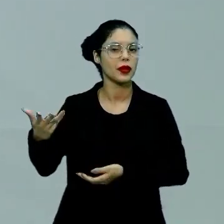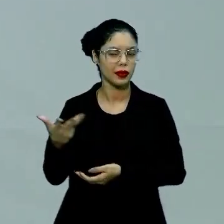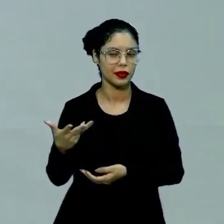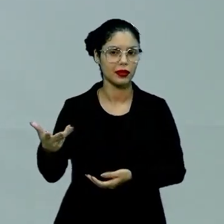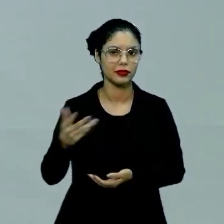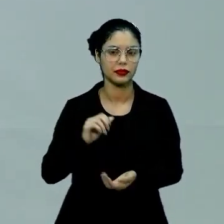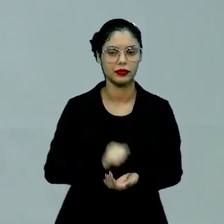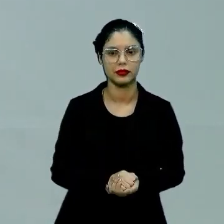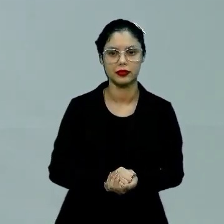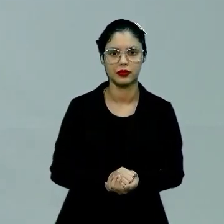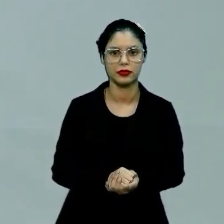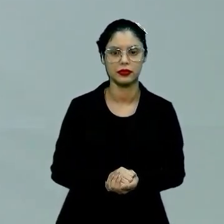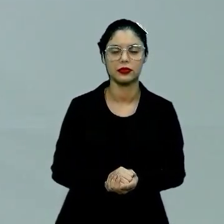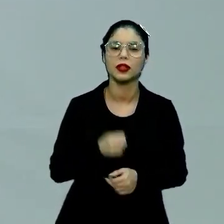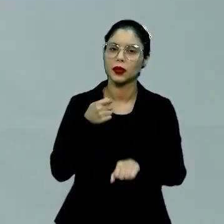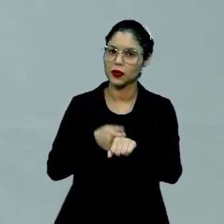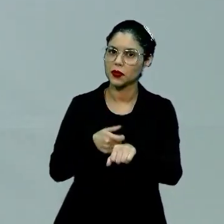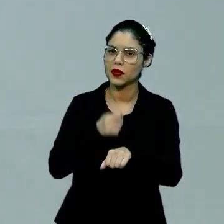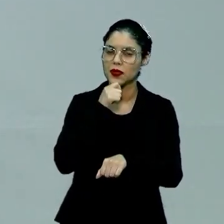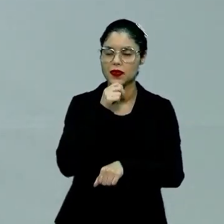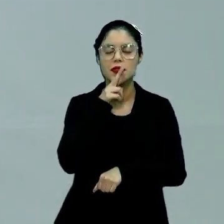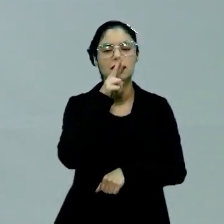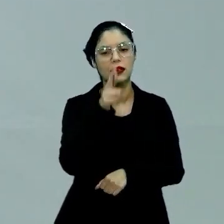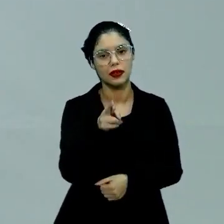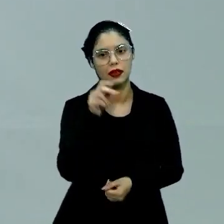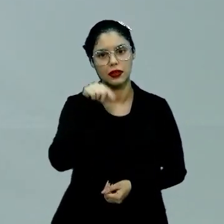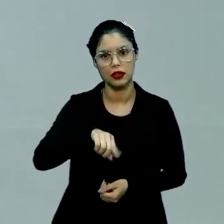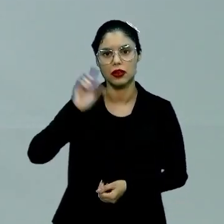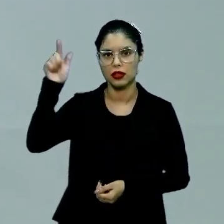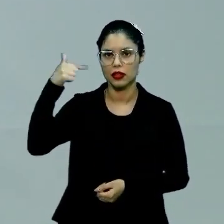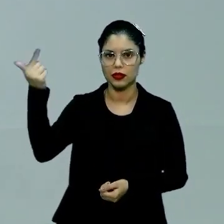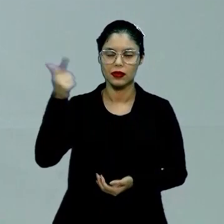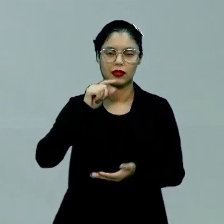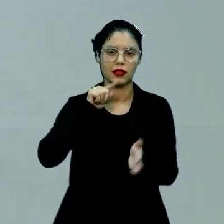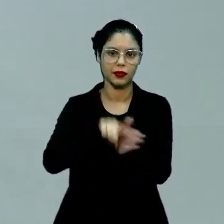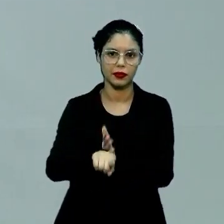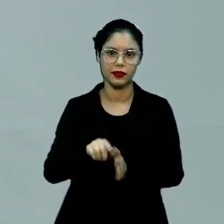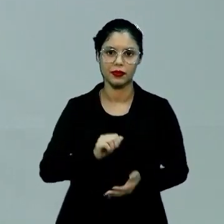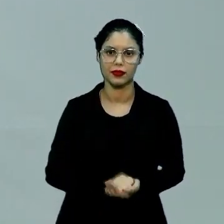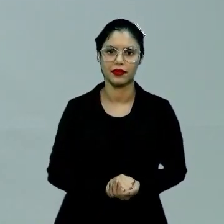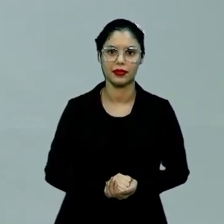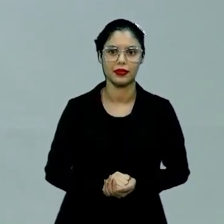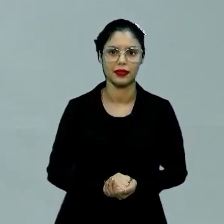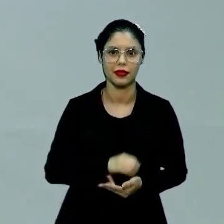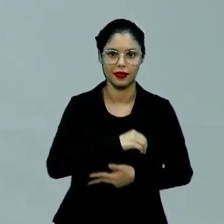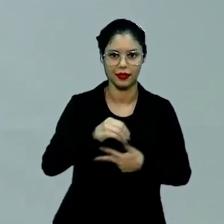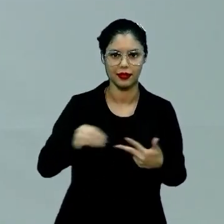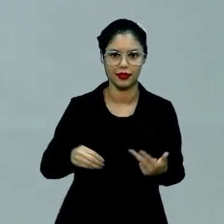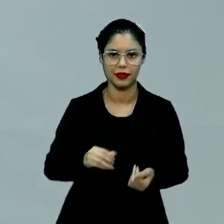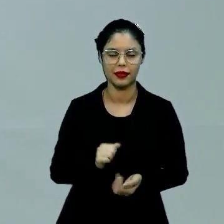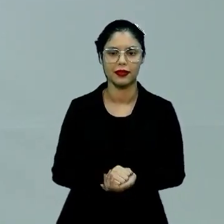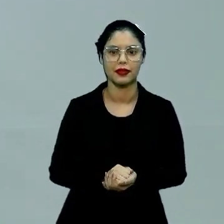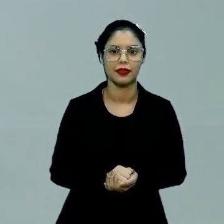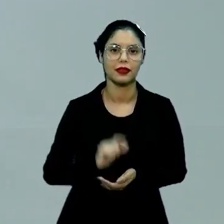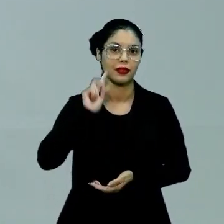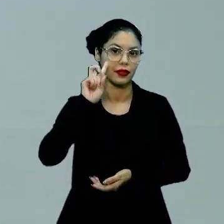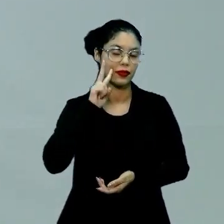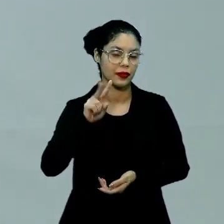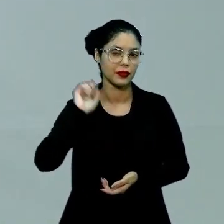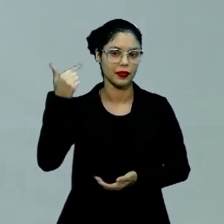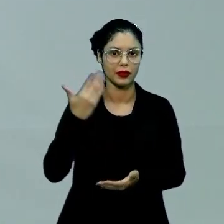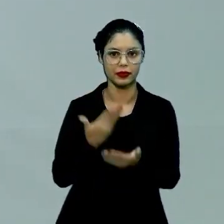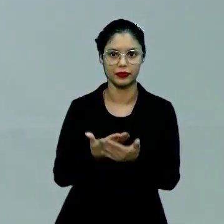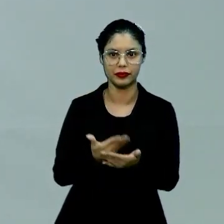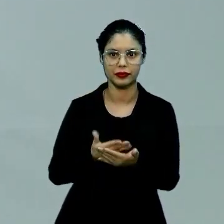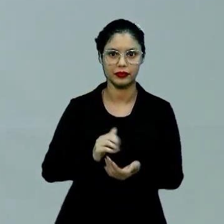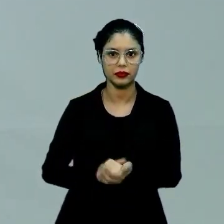pra ter uma solidez na hora de responder essa e as diversas outras perguntas que o Enem vai passar pra vocês. Então, a gente se vê numa próxima aula.